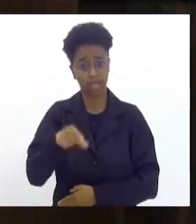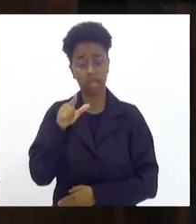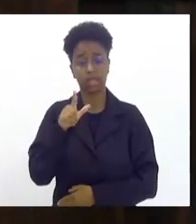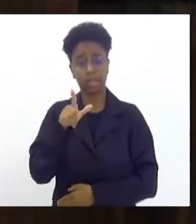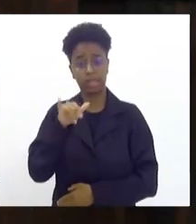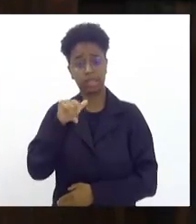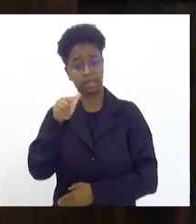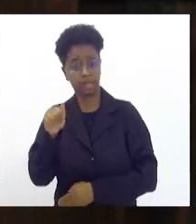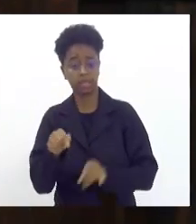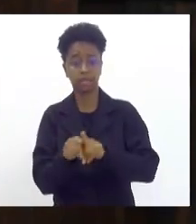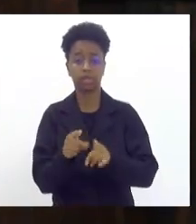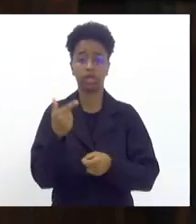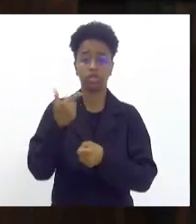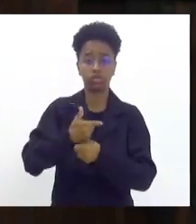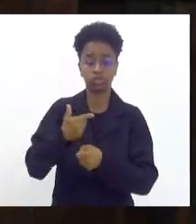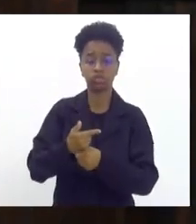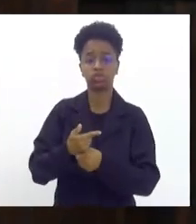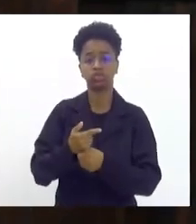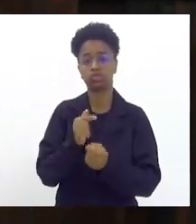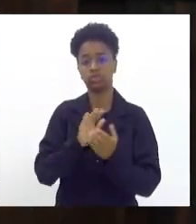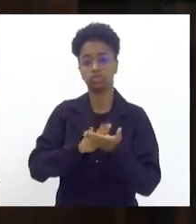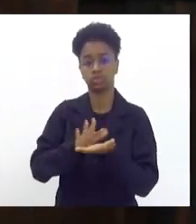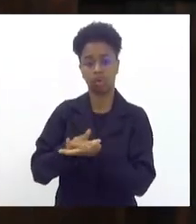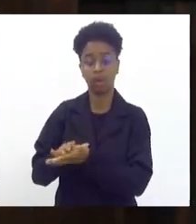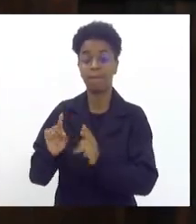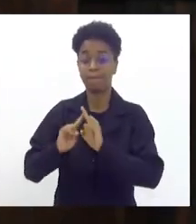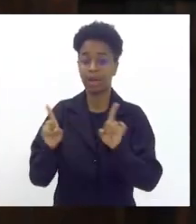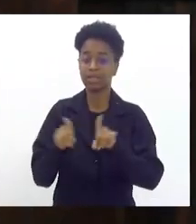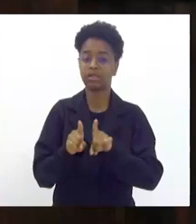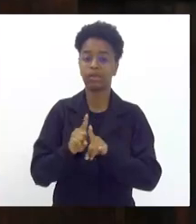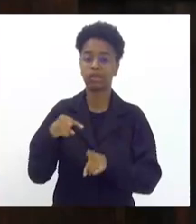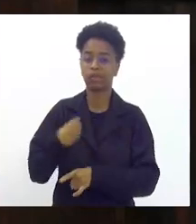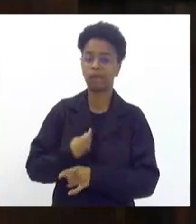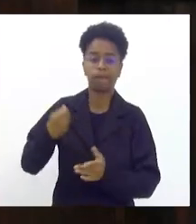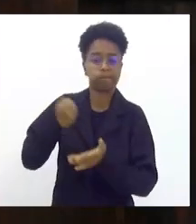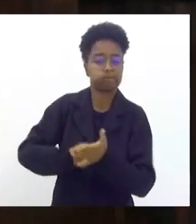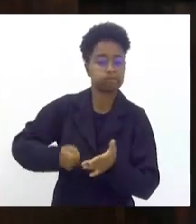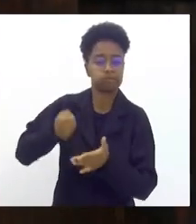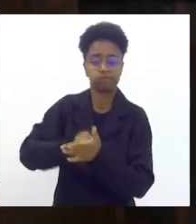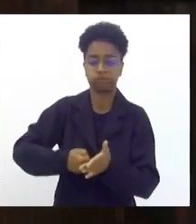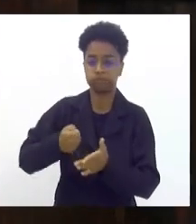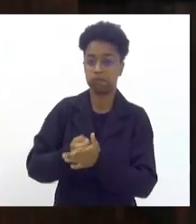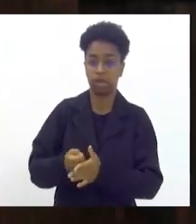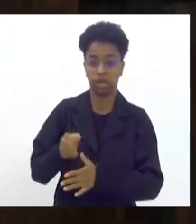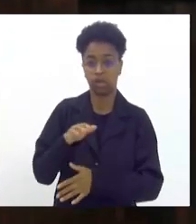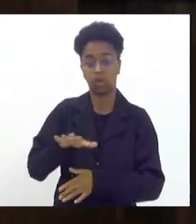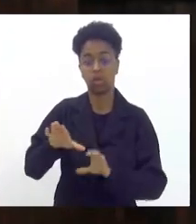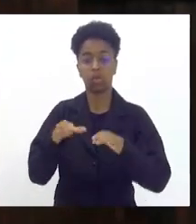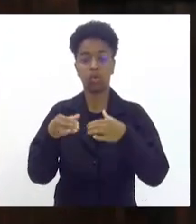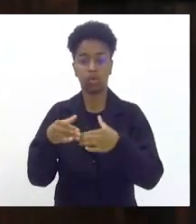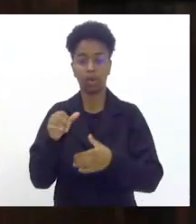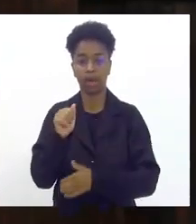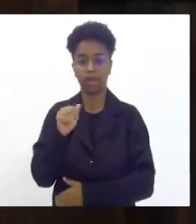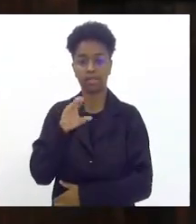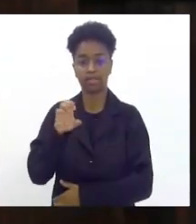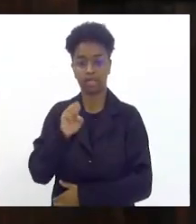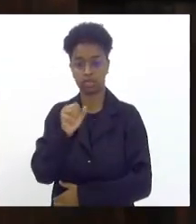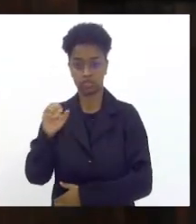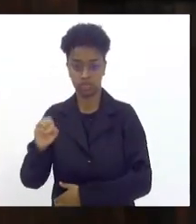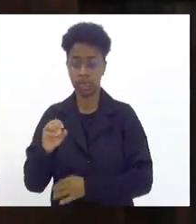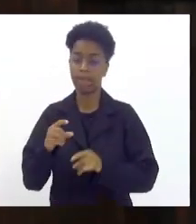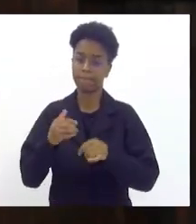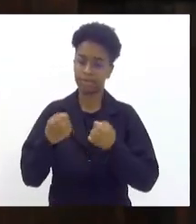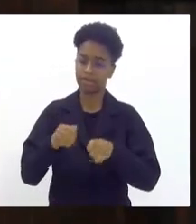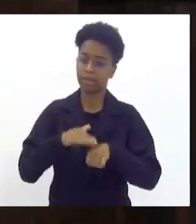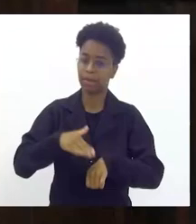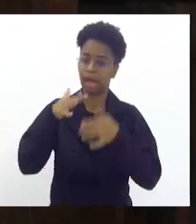as escolas também, do especial, mas a gente que rala para caramba no acesso. Mas, atenção, que a nossa passarela seja cada vez